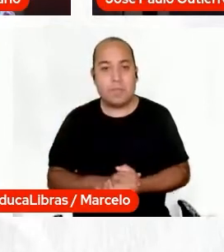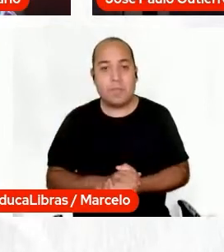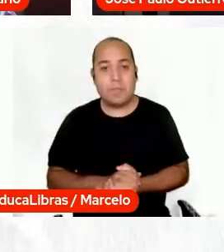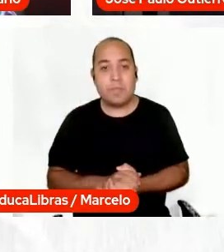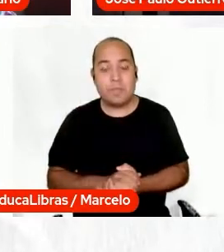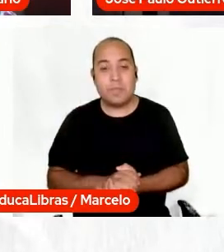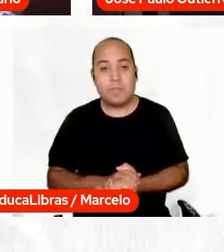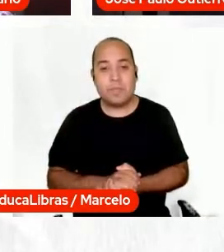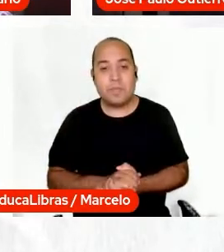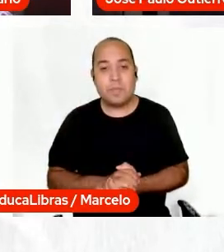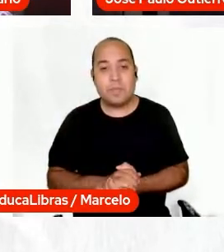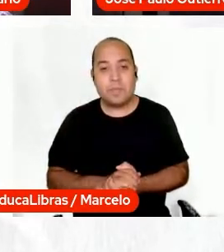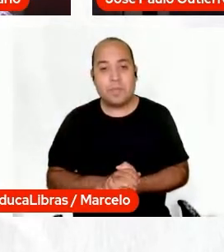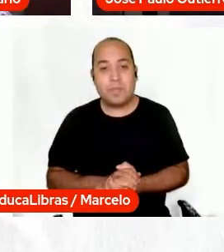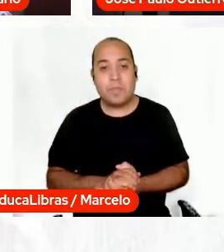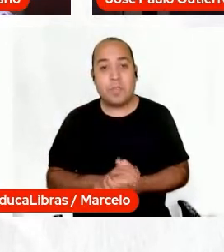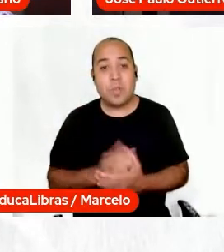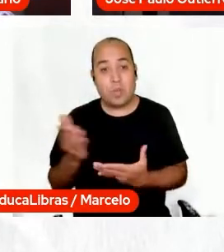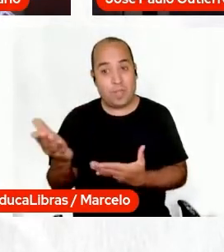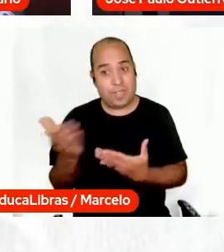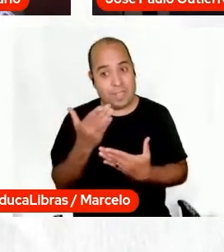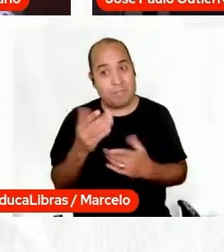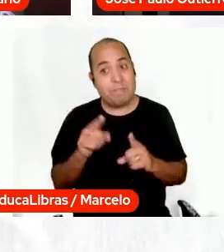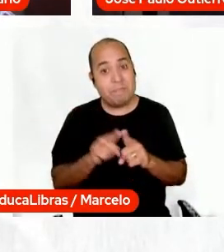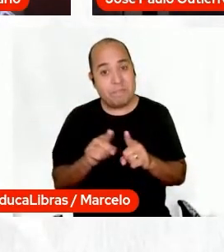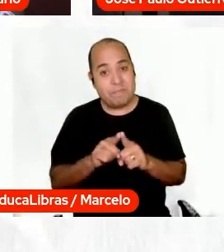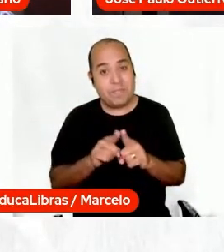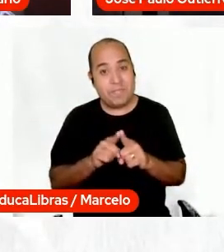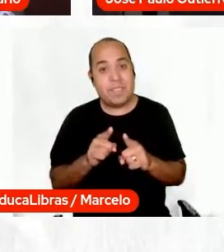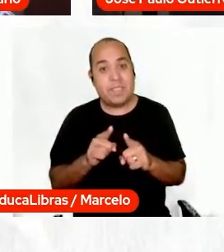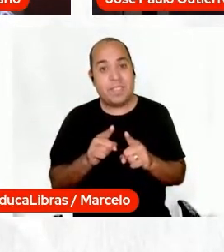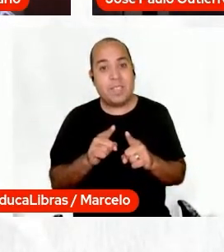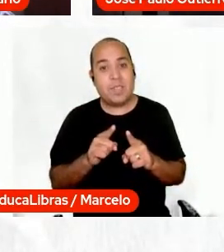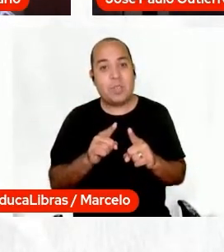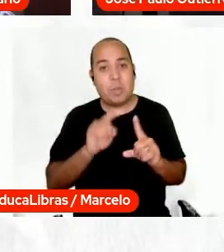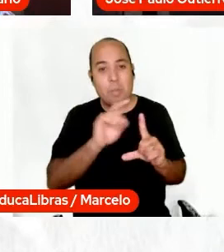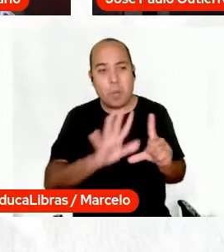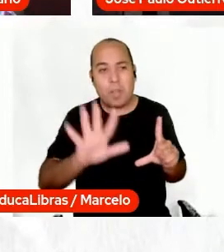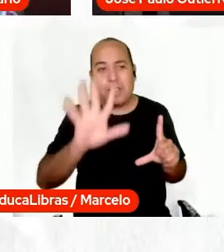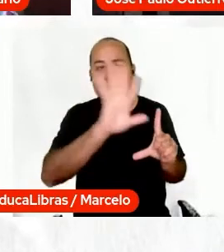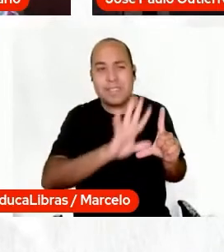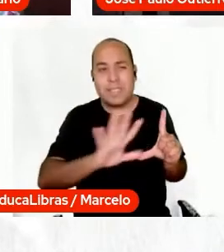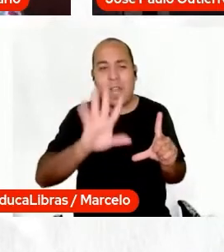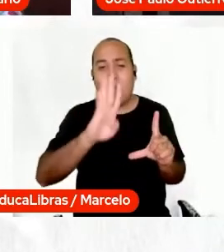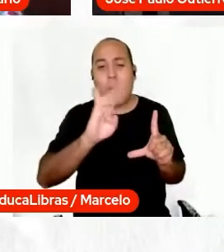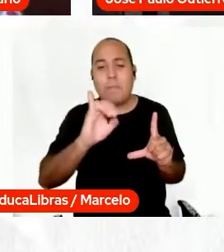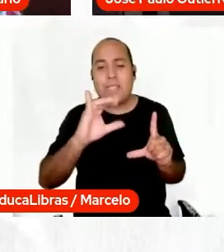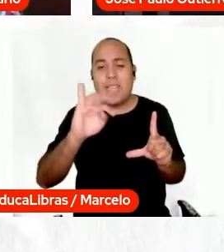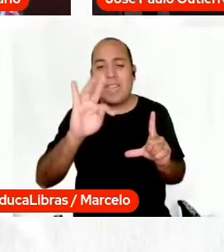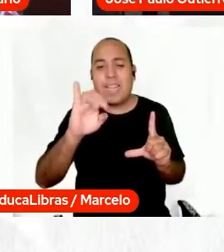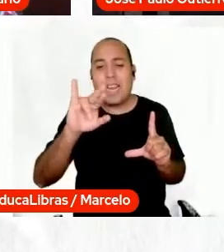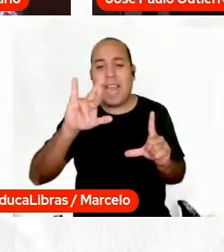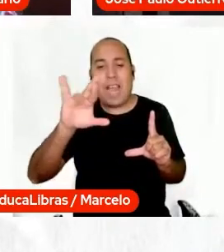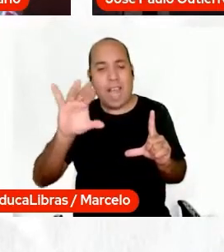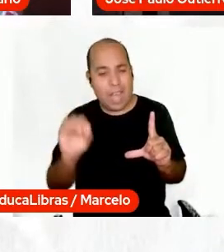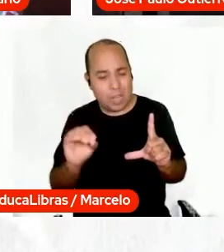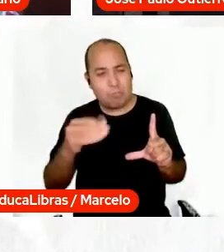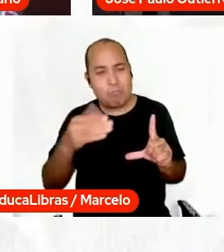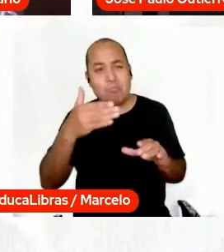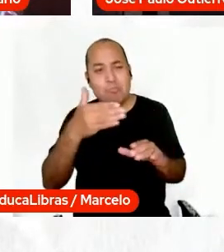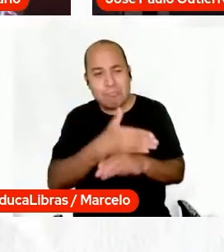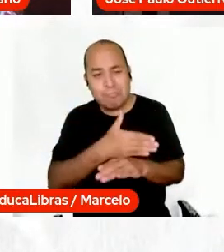convidá-los para também participar do portal do Vicente Nail, fazendo coro com a Dilsa,